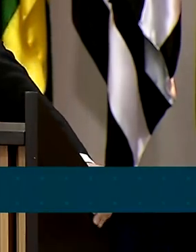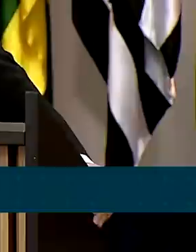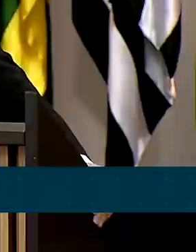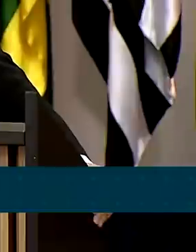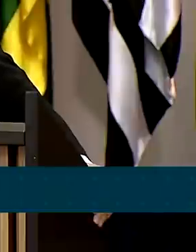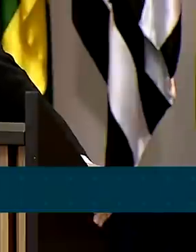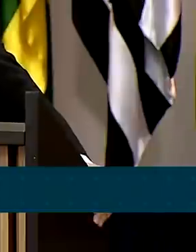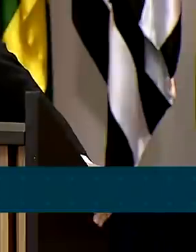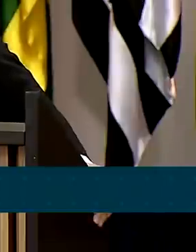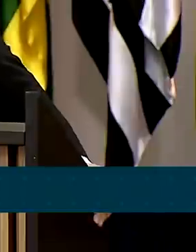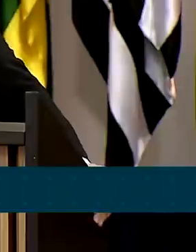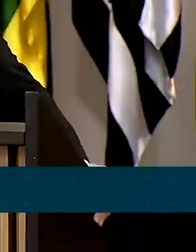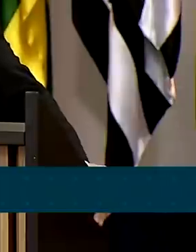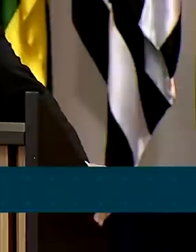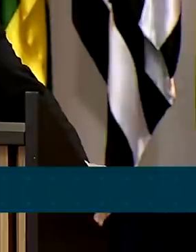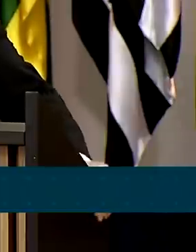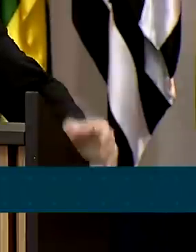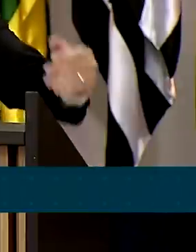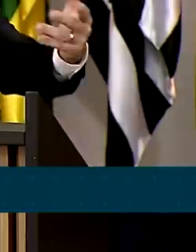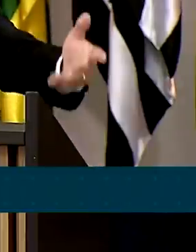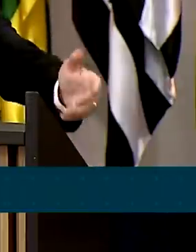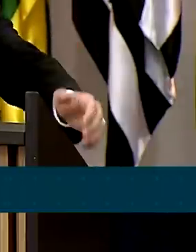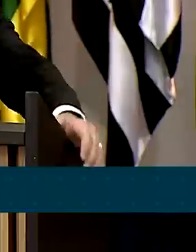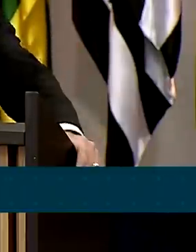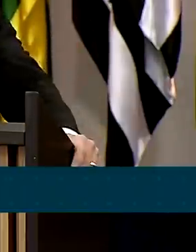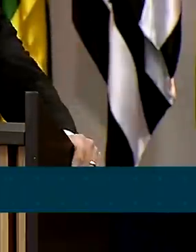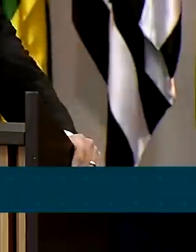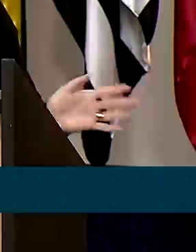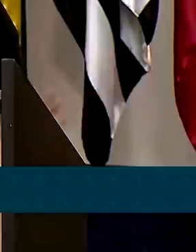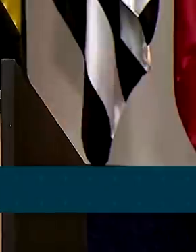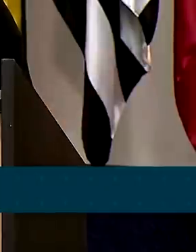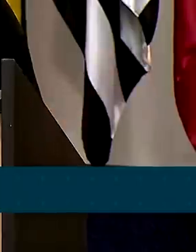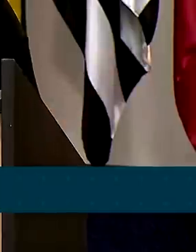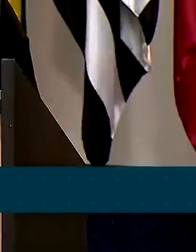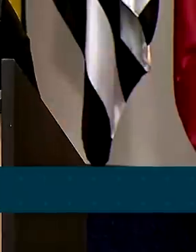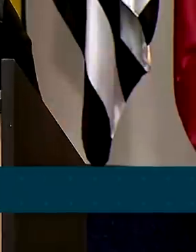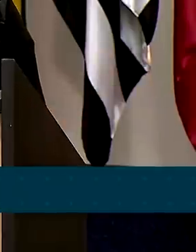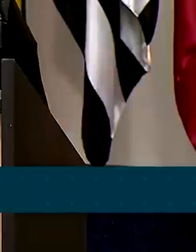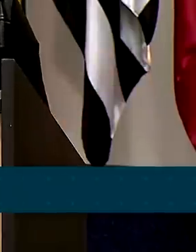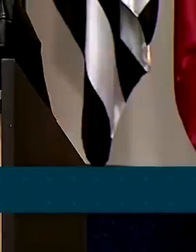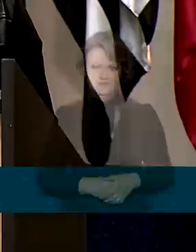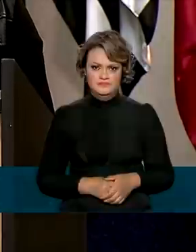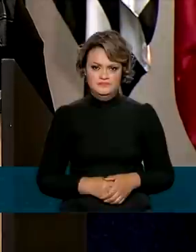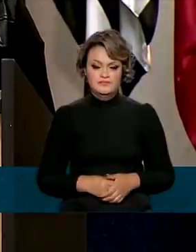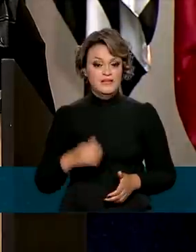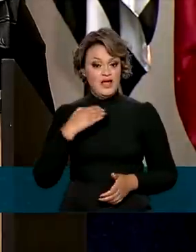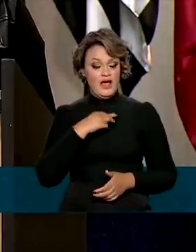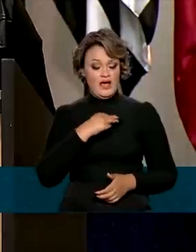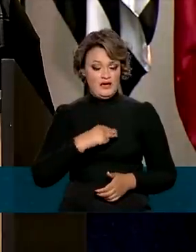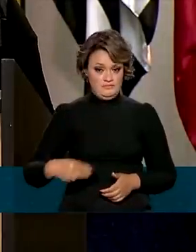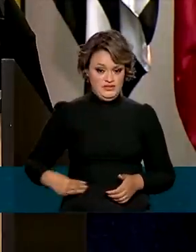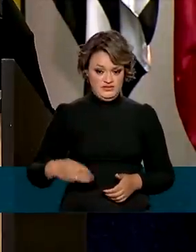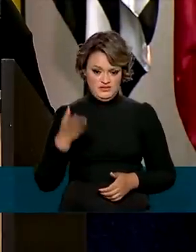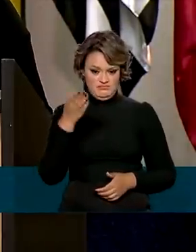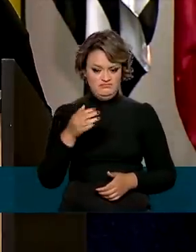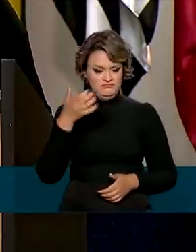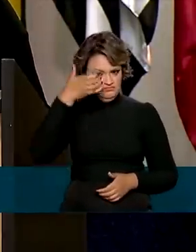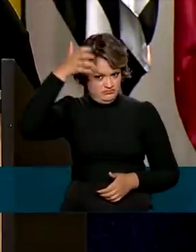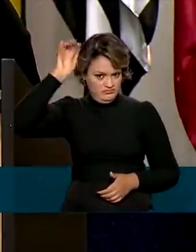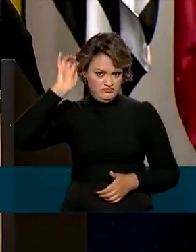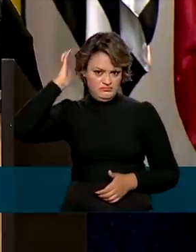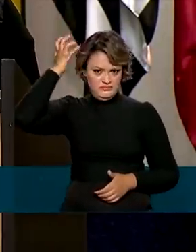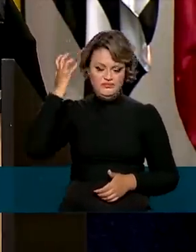agora para uma cartilha, para um guia de como as instituições devem agir. A ministra da Mulher, da Família e dos Direitos Humanos,